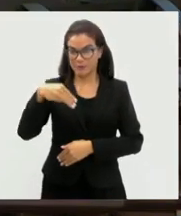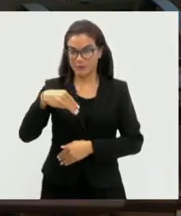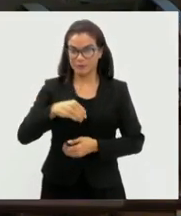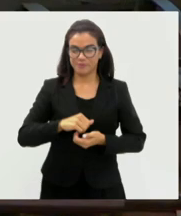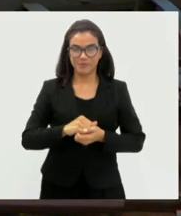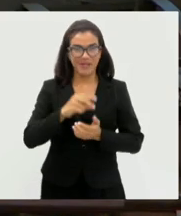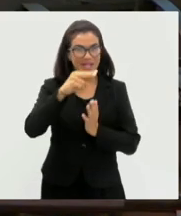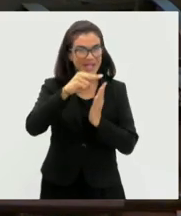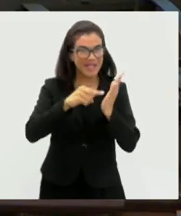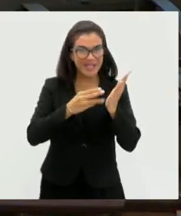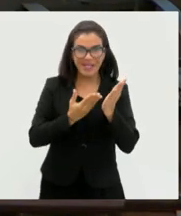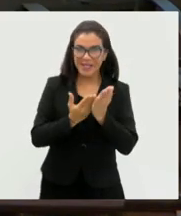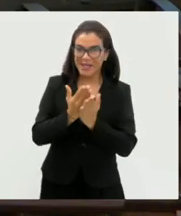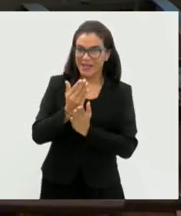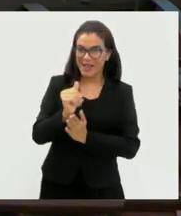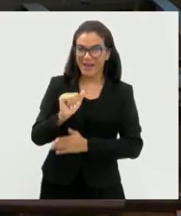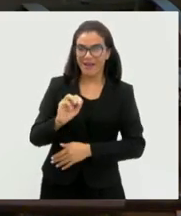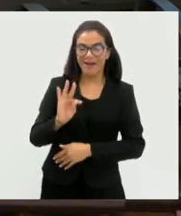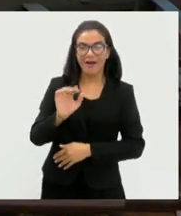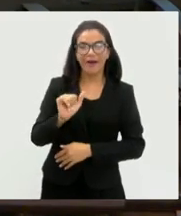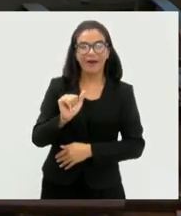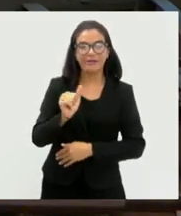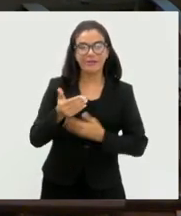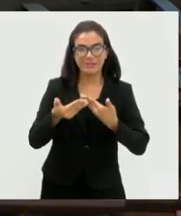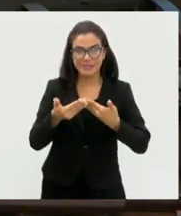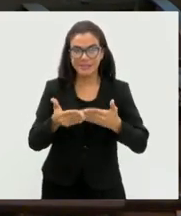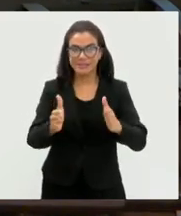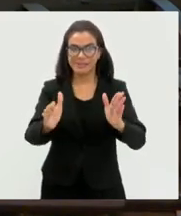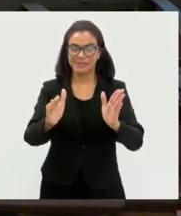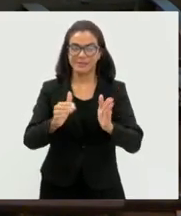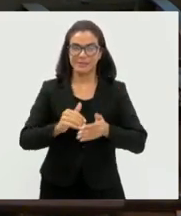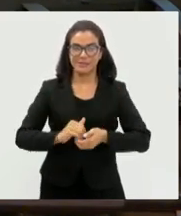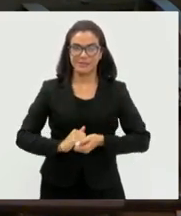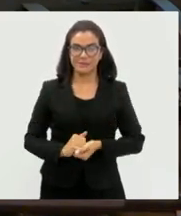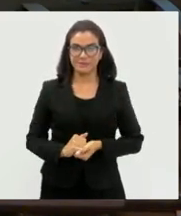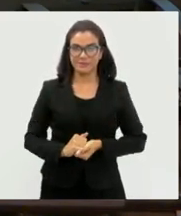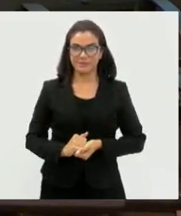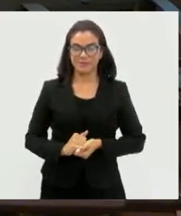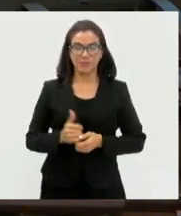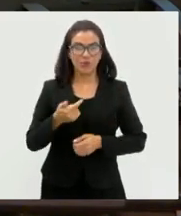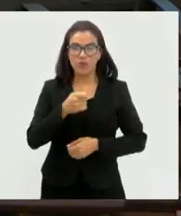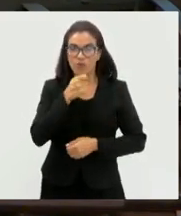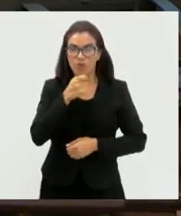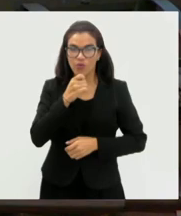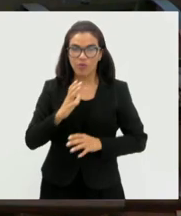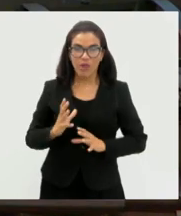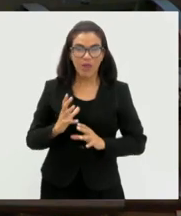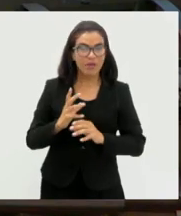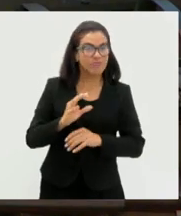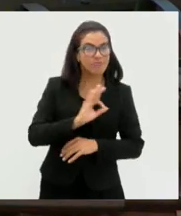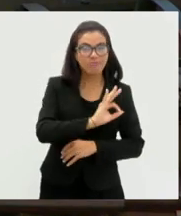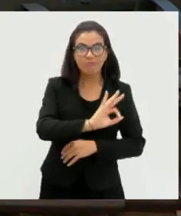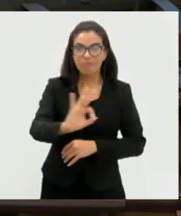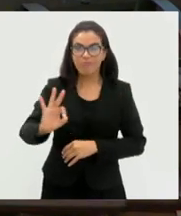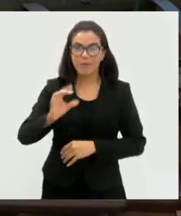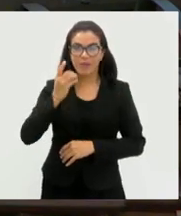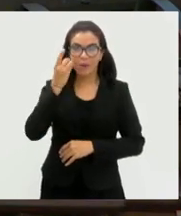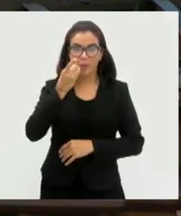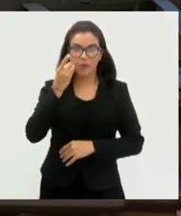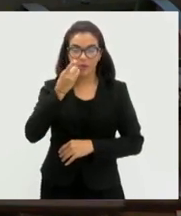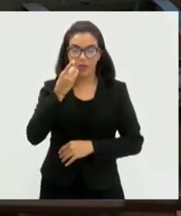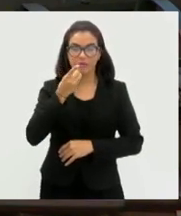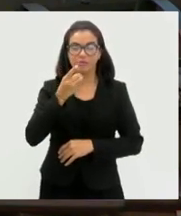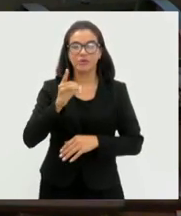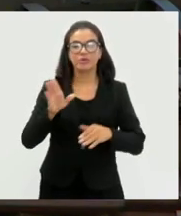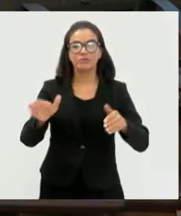aprovada a ata, passa-se ao expediente inicial. Não havendo oradores inscritos, a presidência